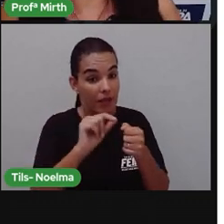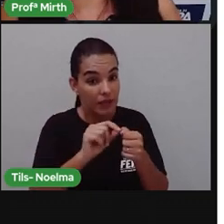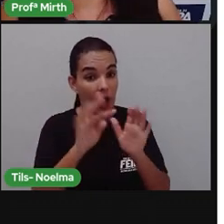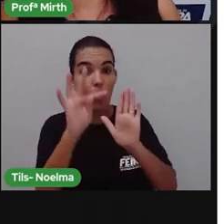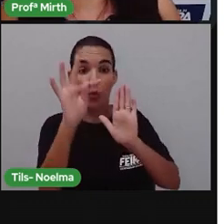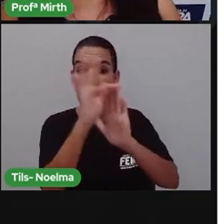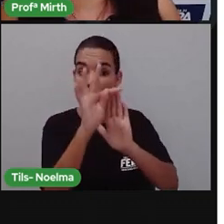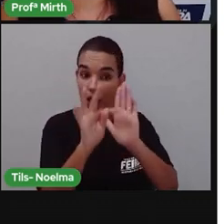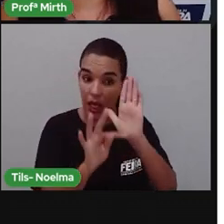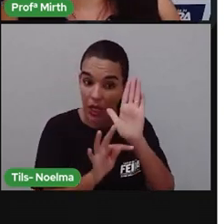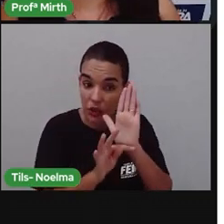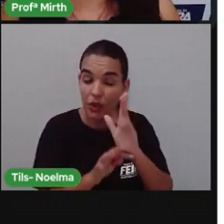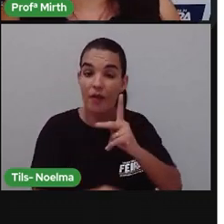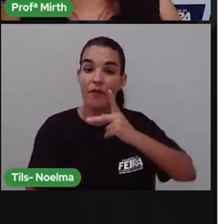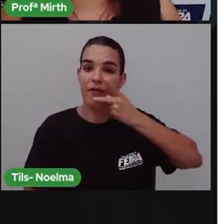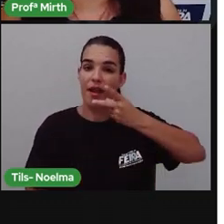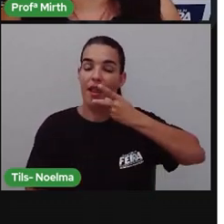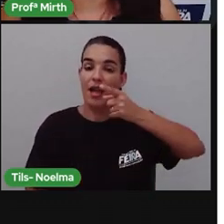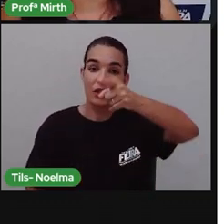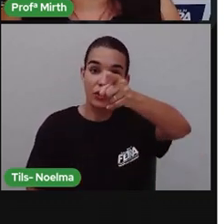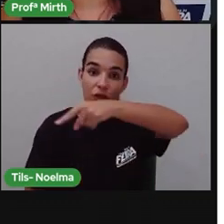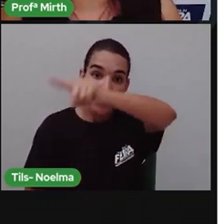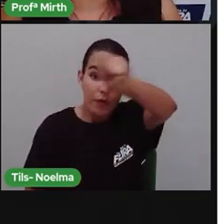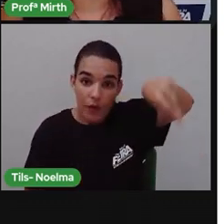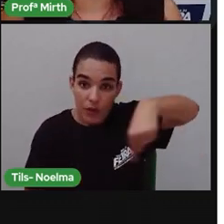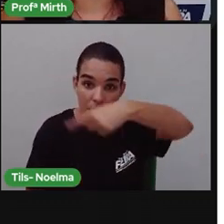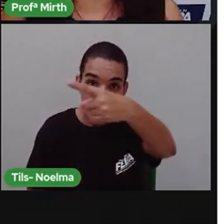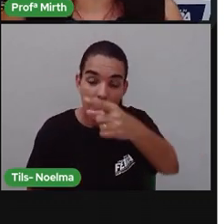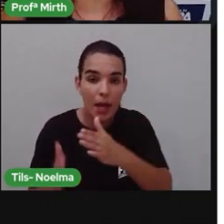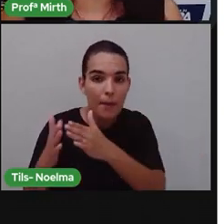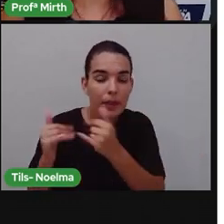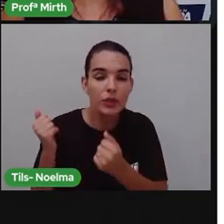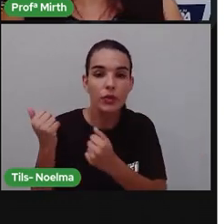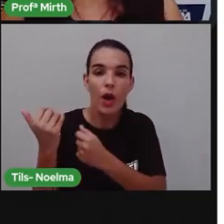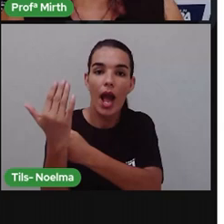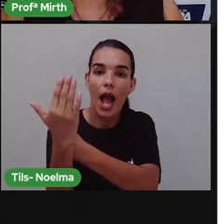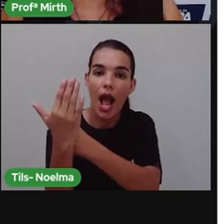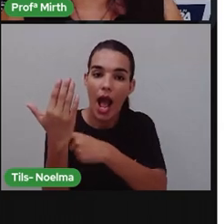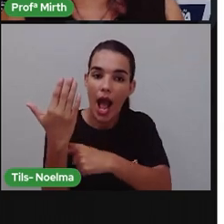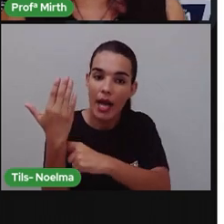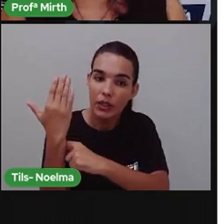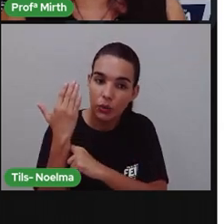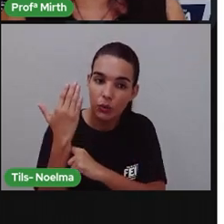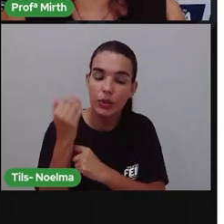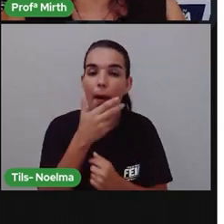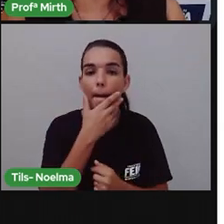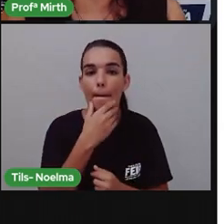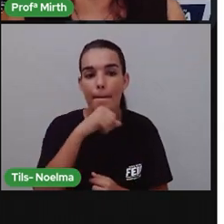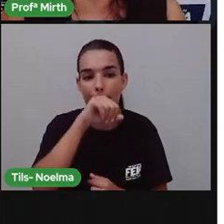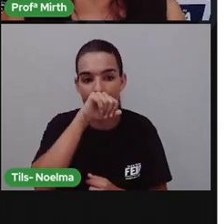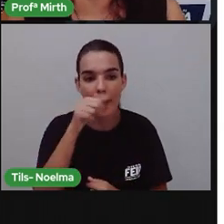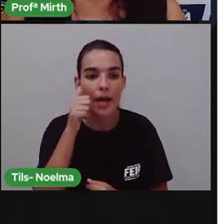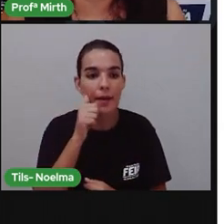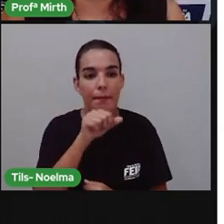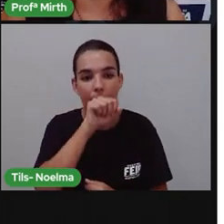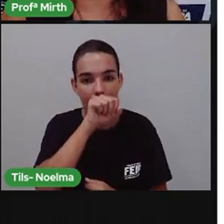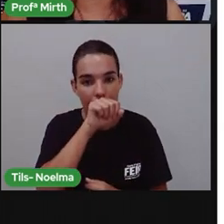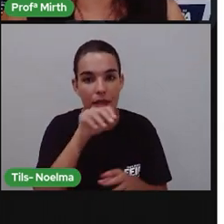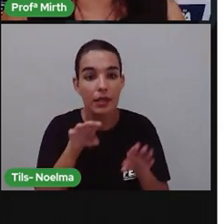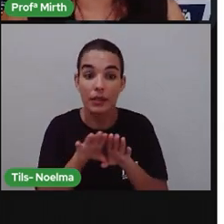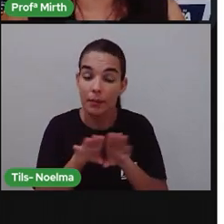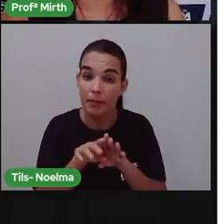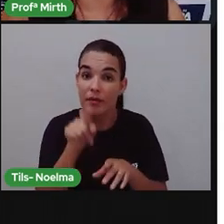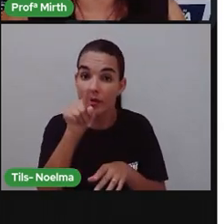vão falar de vocês, né? Pedindo aí auxílio, ajuda aos pais de vocês. E fazer também um desenho de si mesmo, que é o seu